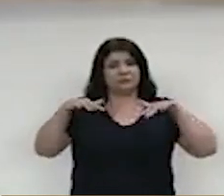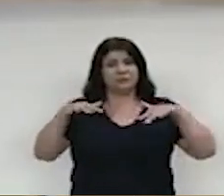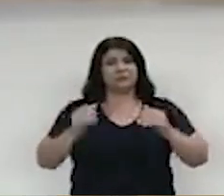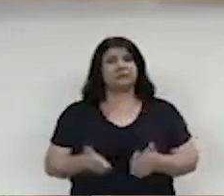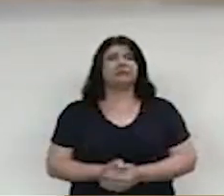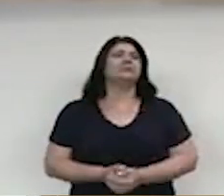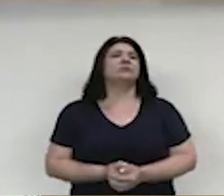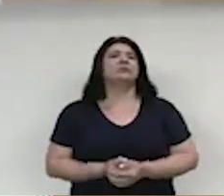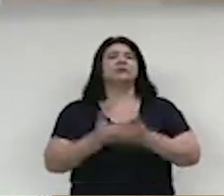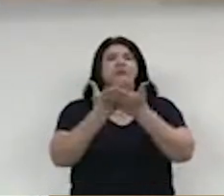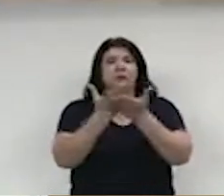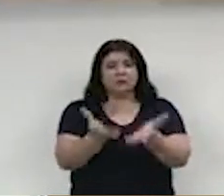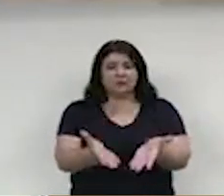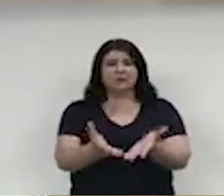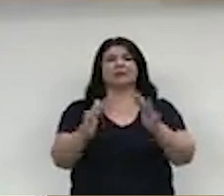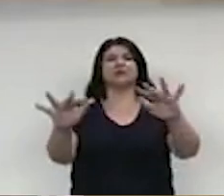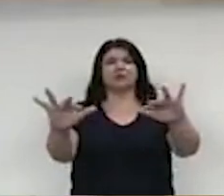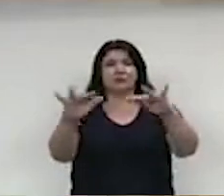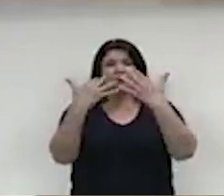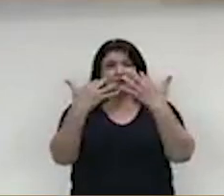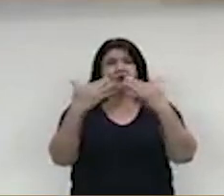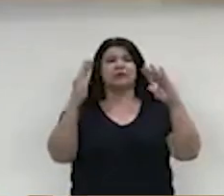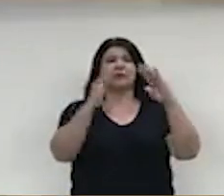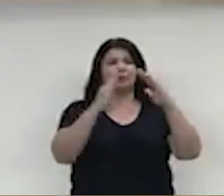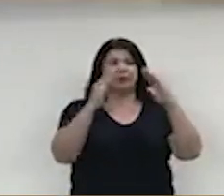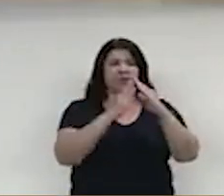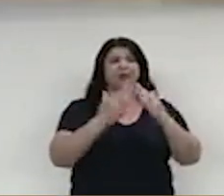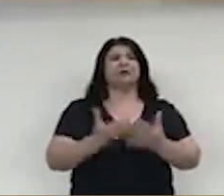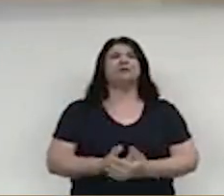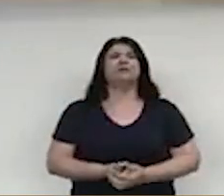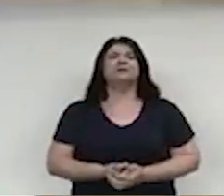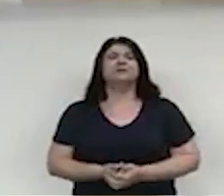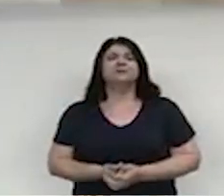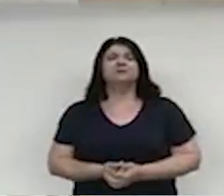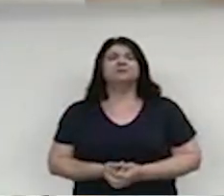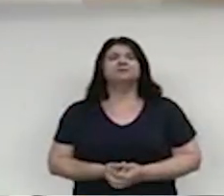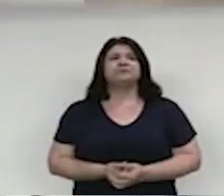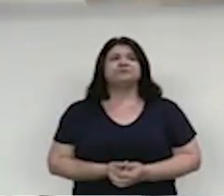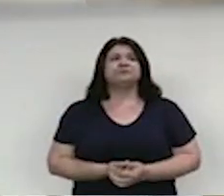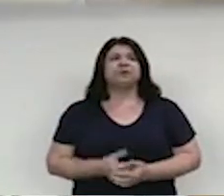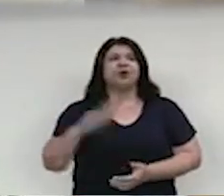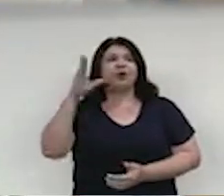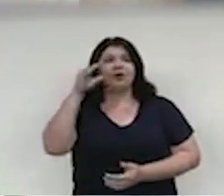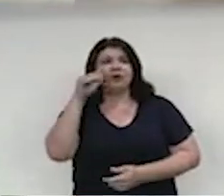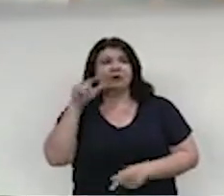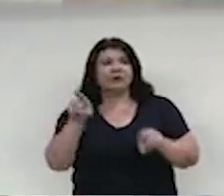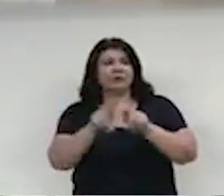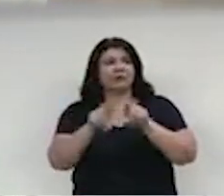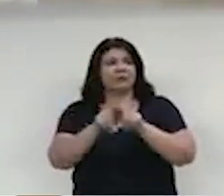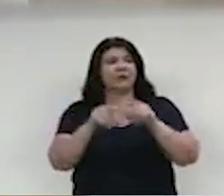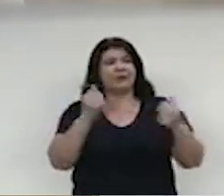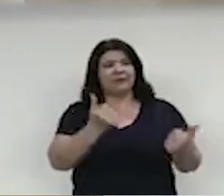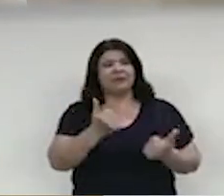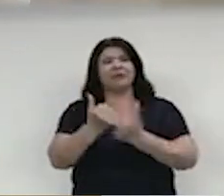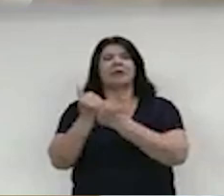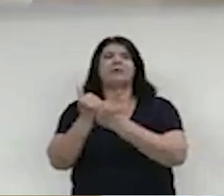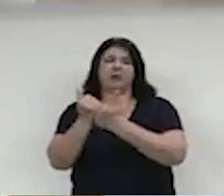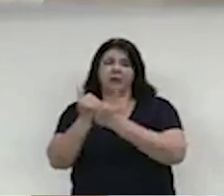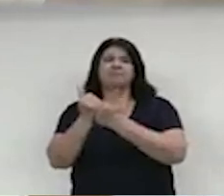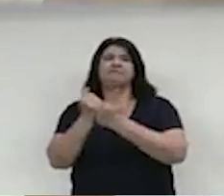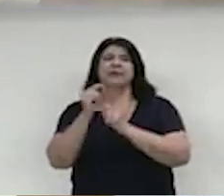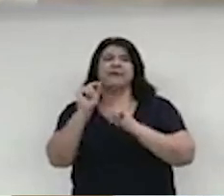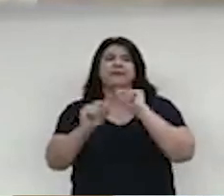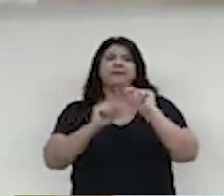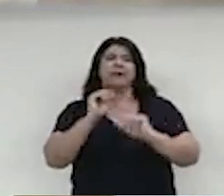você que nos assiste da sua casa agora ou em outro momento, funcionários da casa que tanto colaboram para o bom